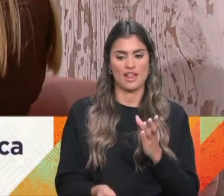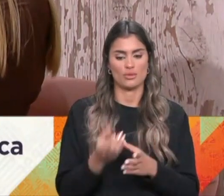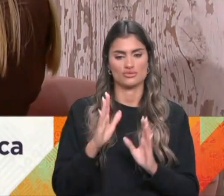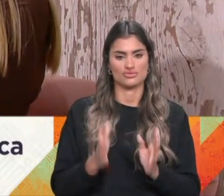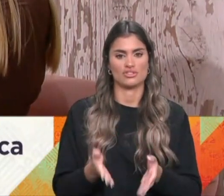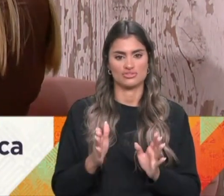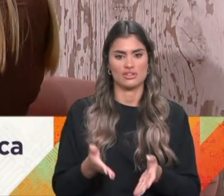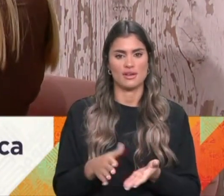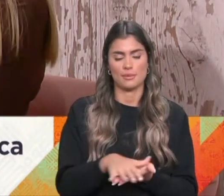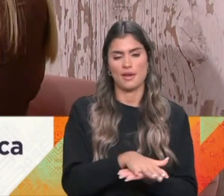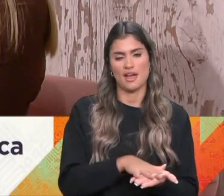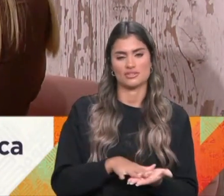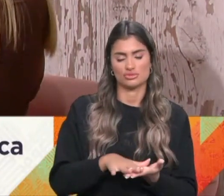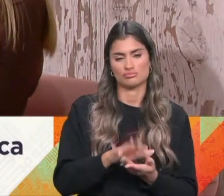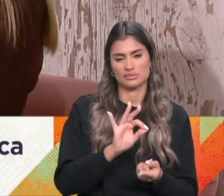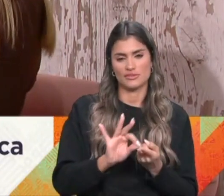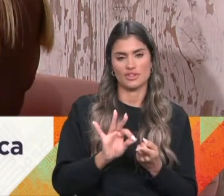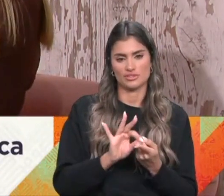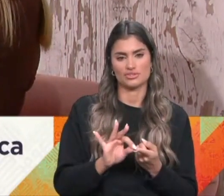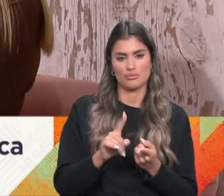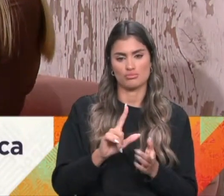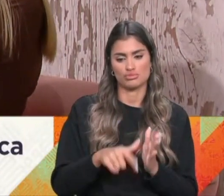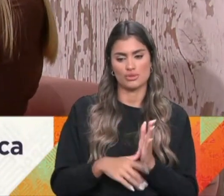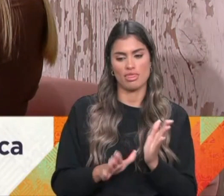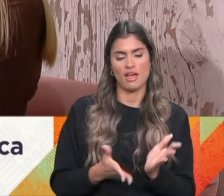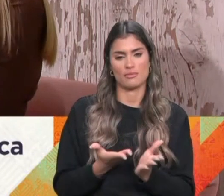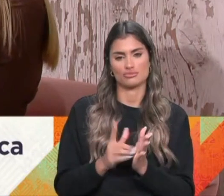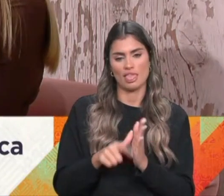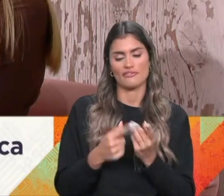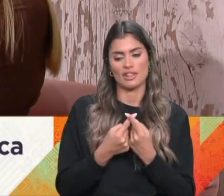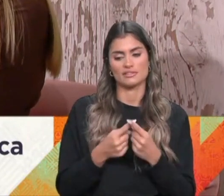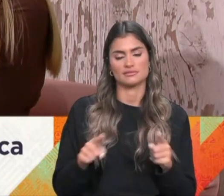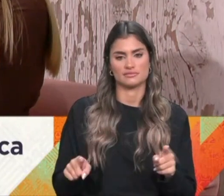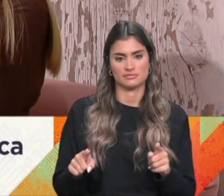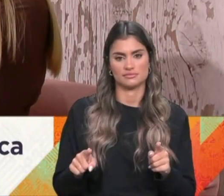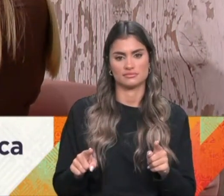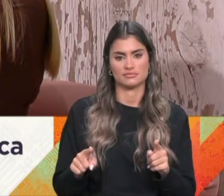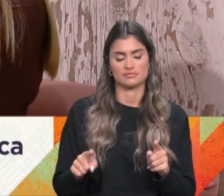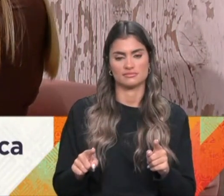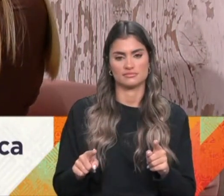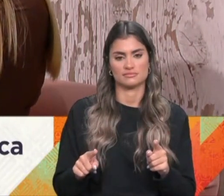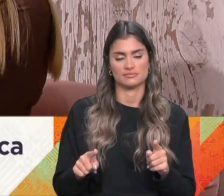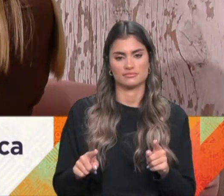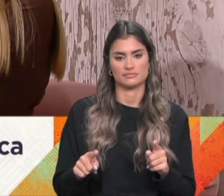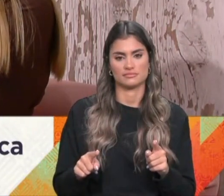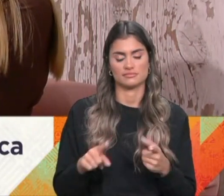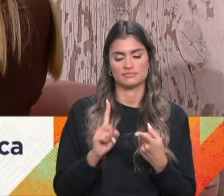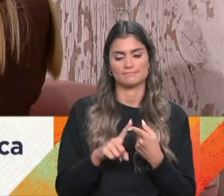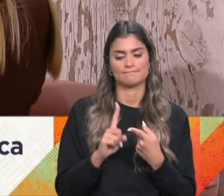algumas âncoras muito específicas e que fazem deste projeto um projeto diferente, um bocadinho fora da caixa. Em primeiro lugar,